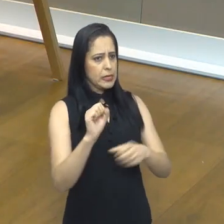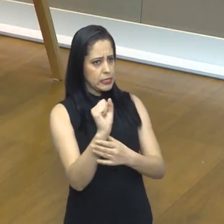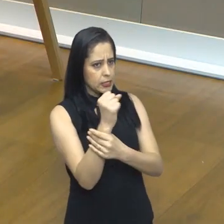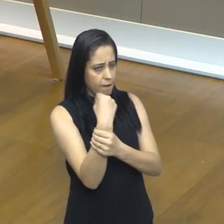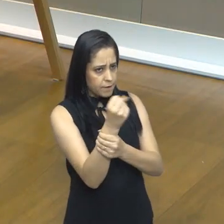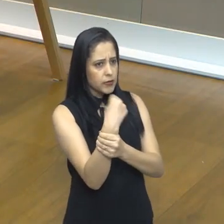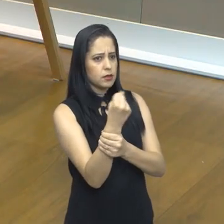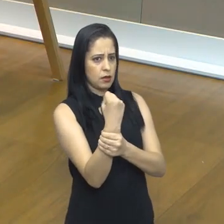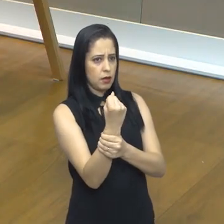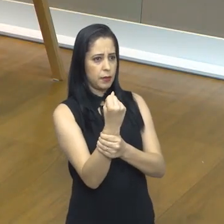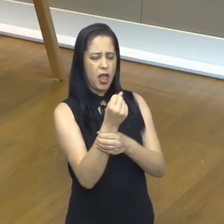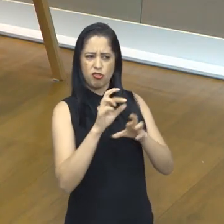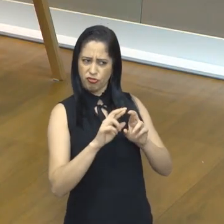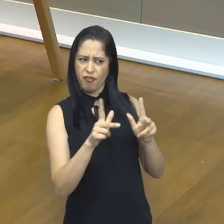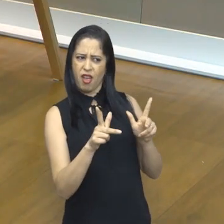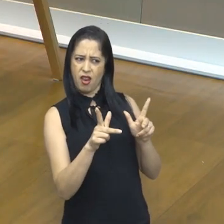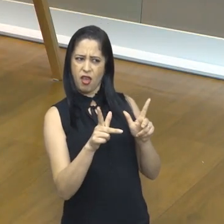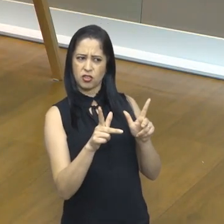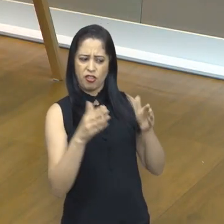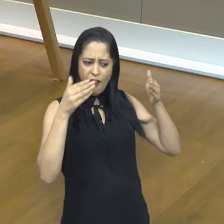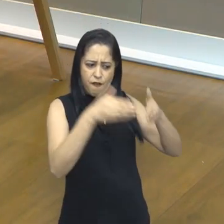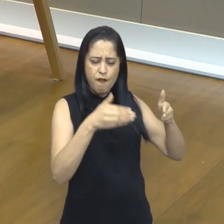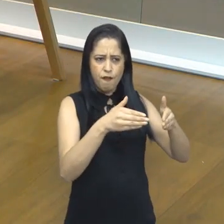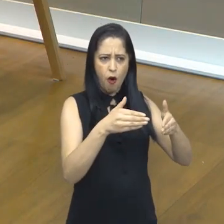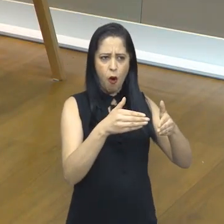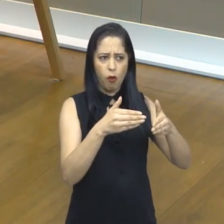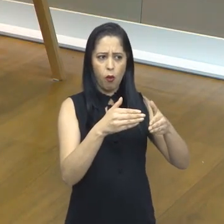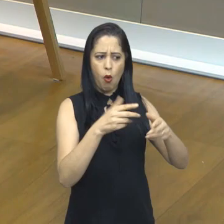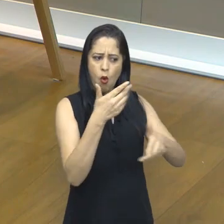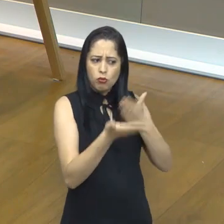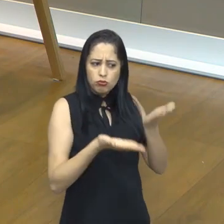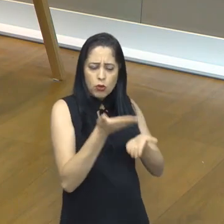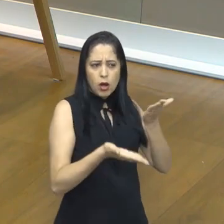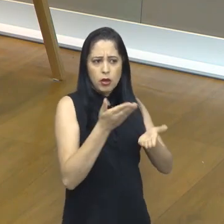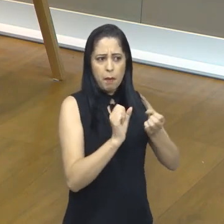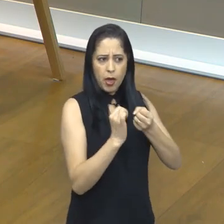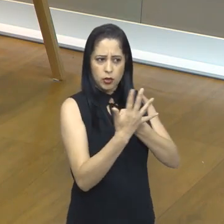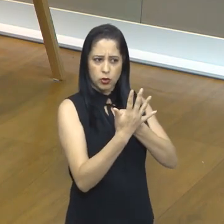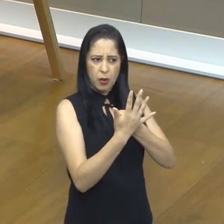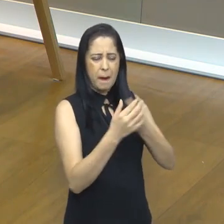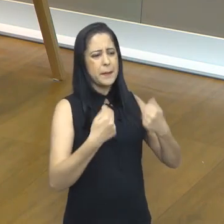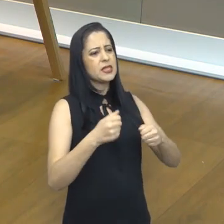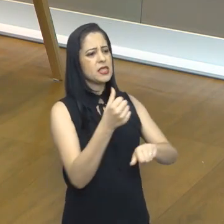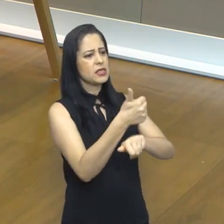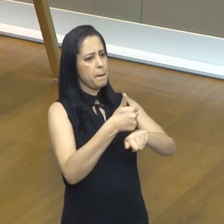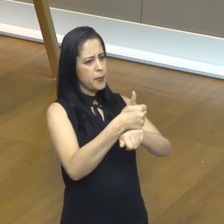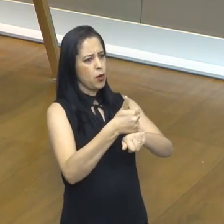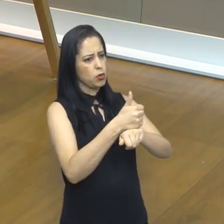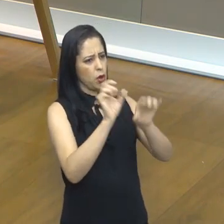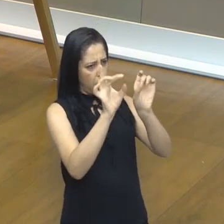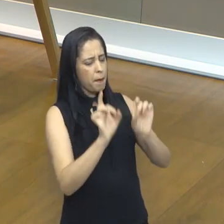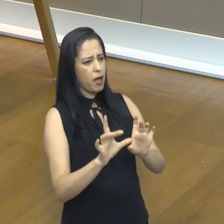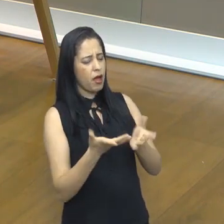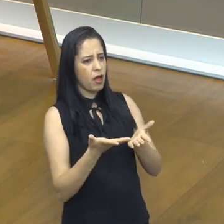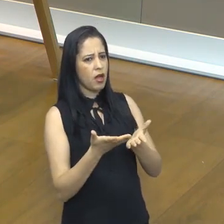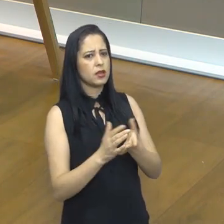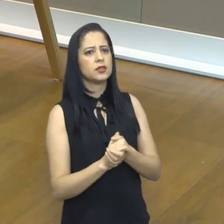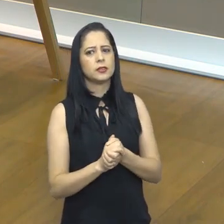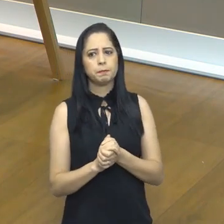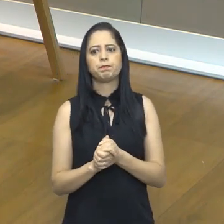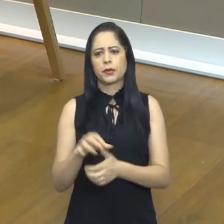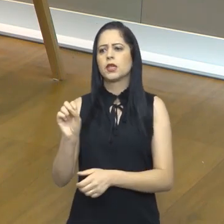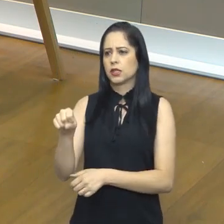de novo aquela questão da fisioterapia, a importância, porque é uma fisioterapia direcionada para o tratamento pós-Covid, né? Tem que ser um fisioterapeuta